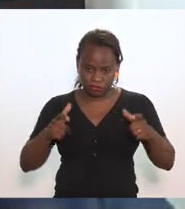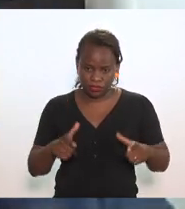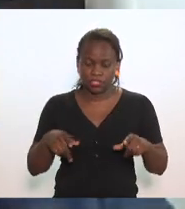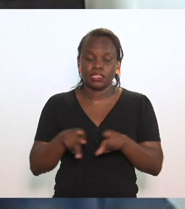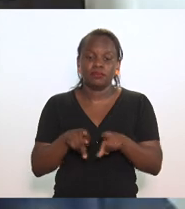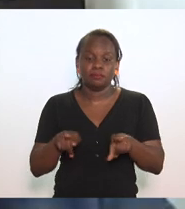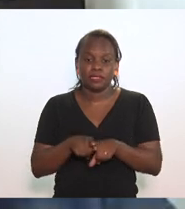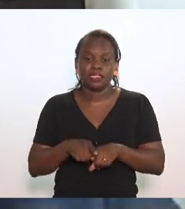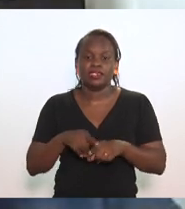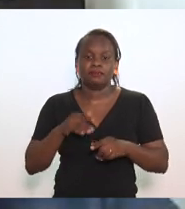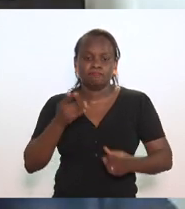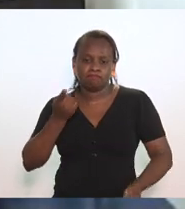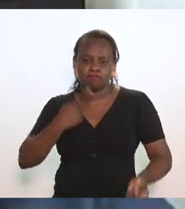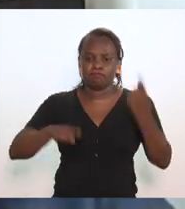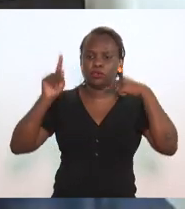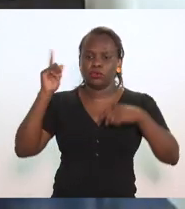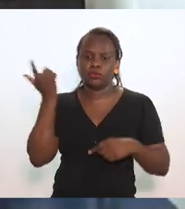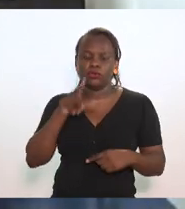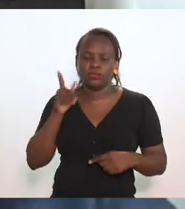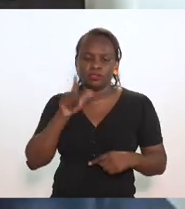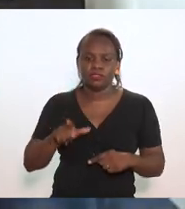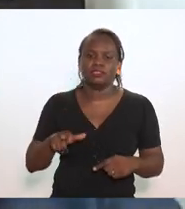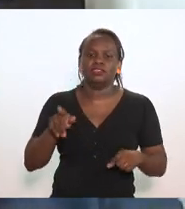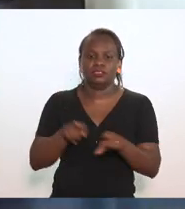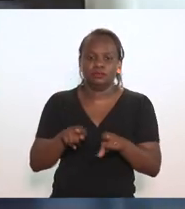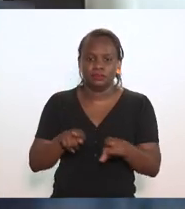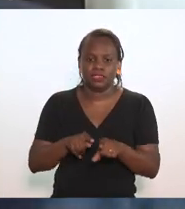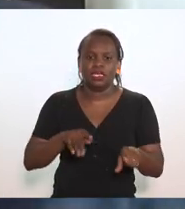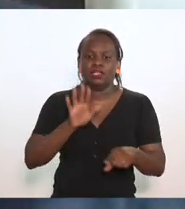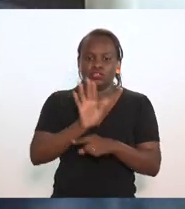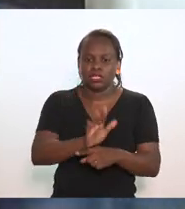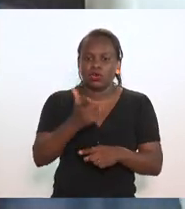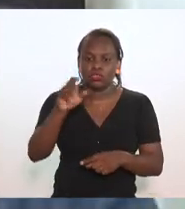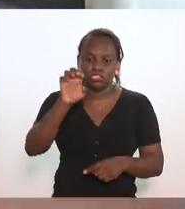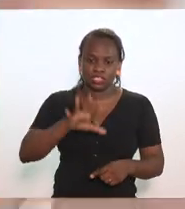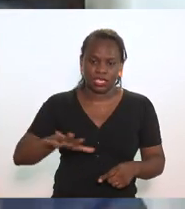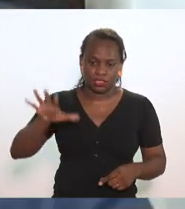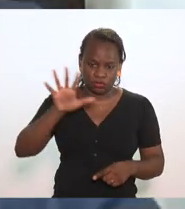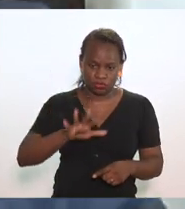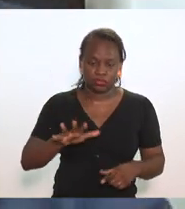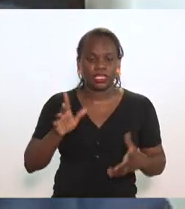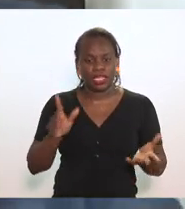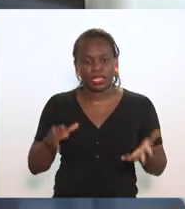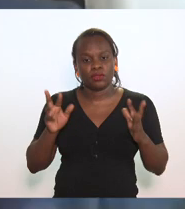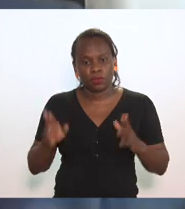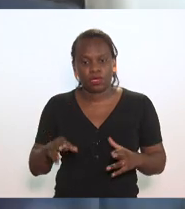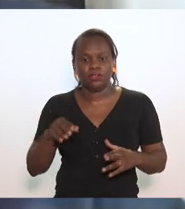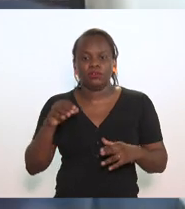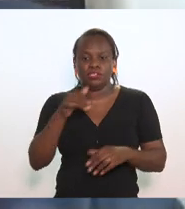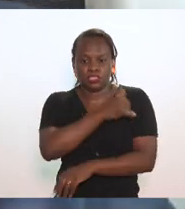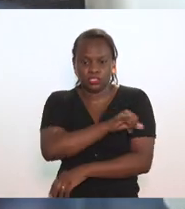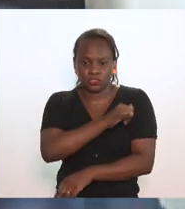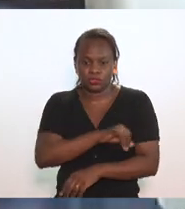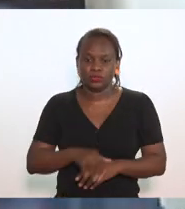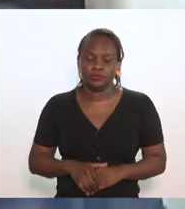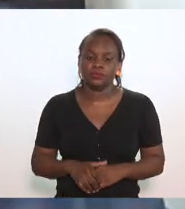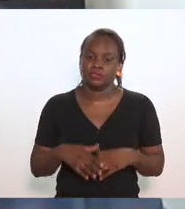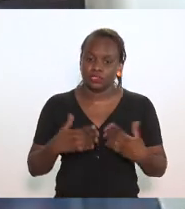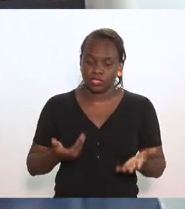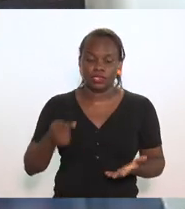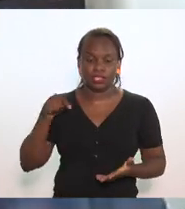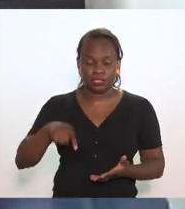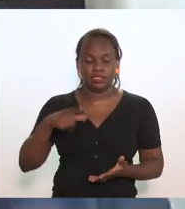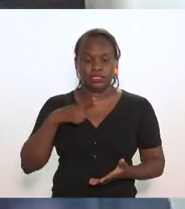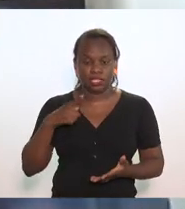ele tem uma alavancagem para fornecer também para outros estados, o que é o caso do estado do Rio de Janeiro. Embora nós